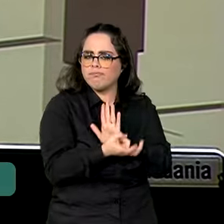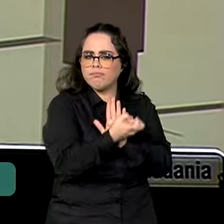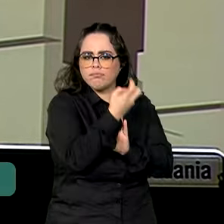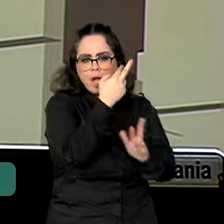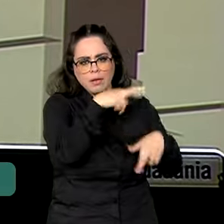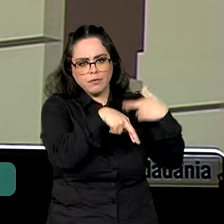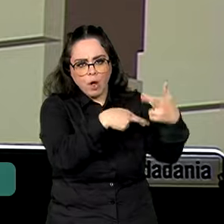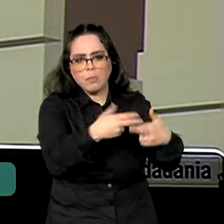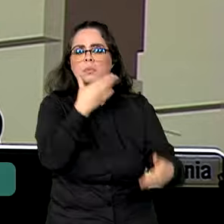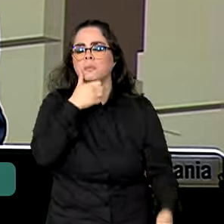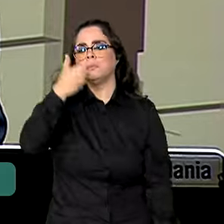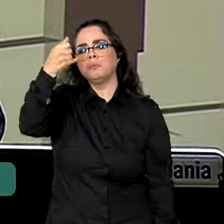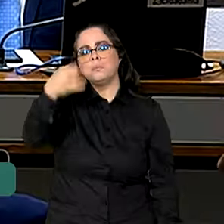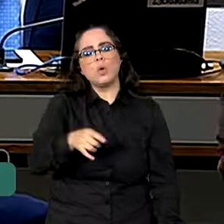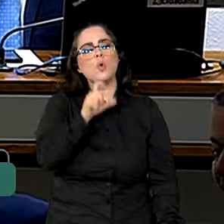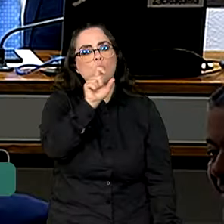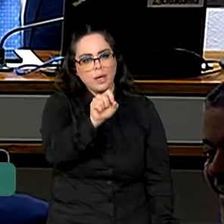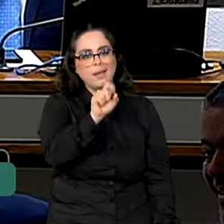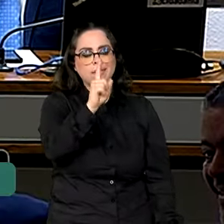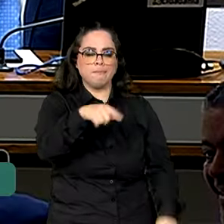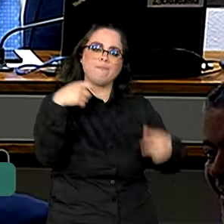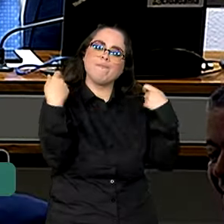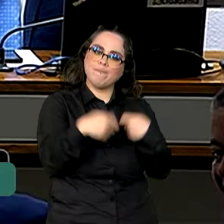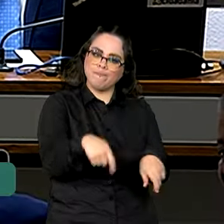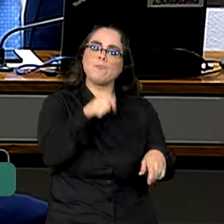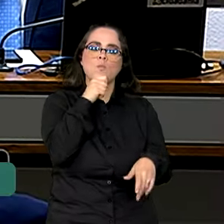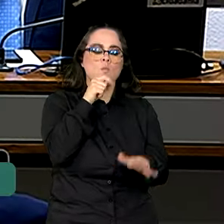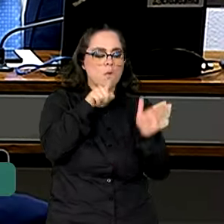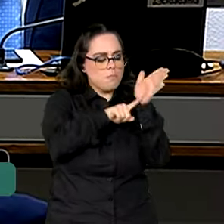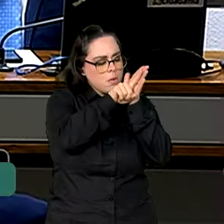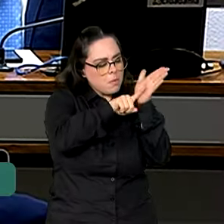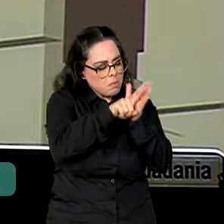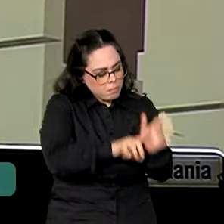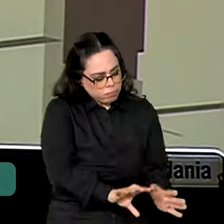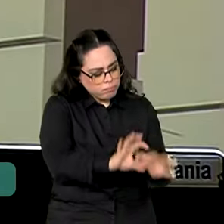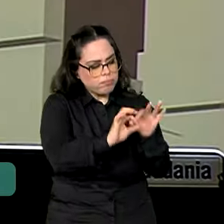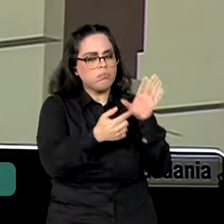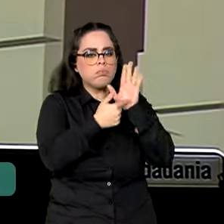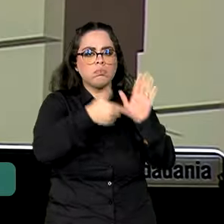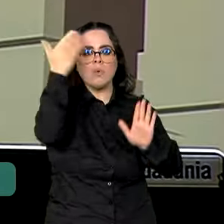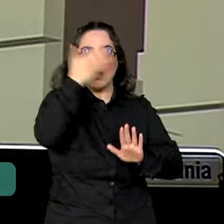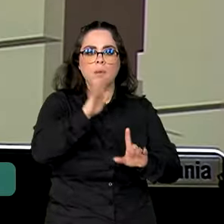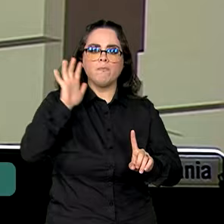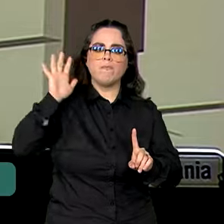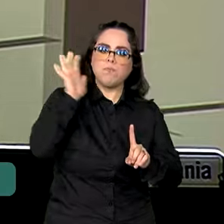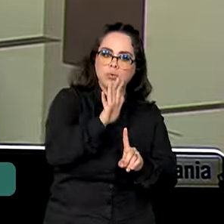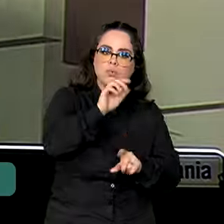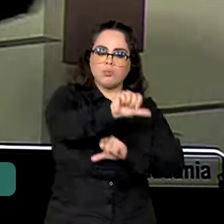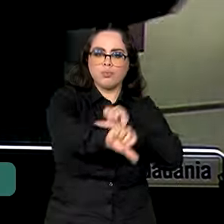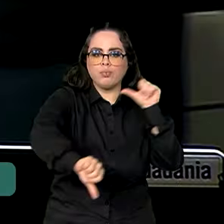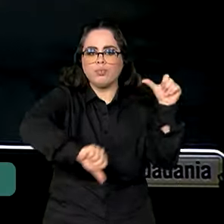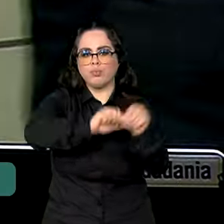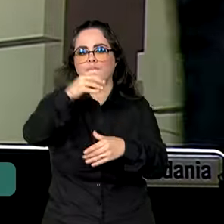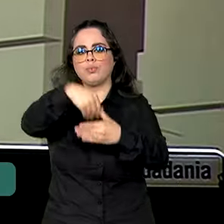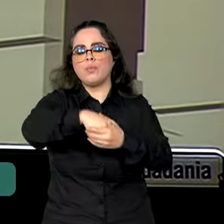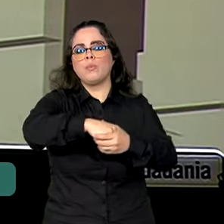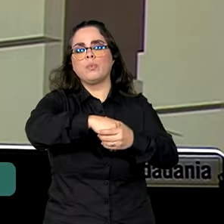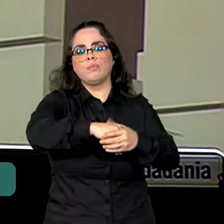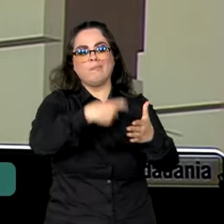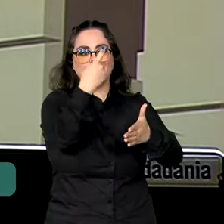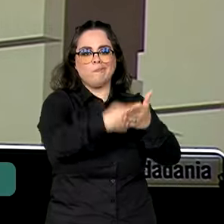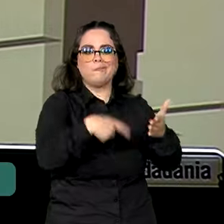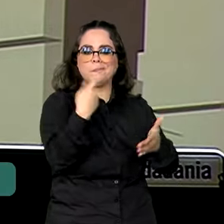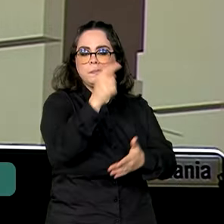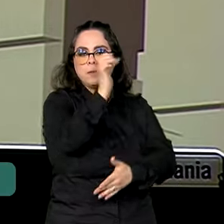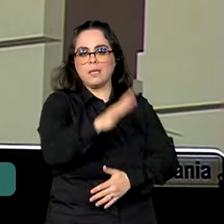Gabriel Galípolo destacou a necessidade de mais estudos que demonstrem o impacto das mudanças no sistema de impostos do Brasil. Com um tema que